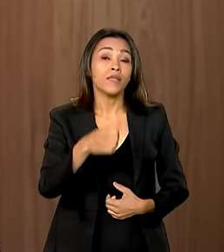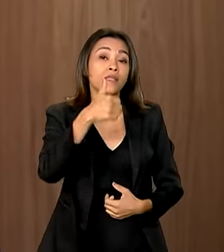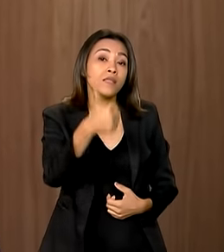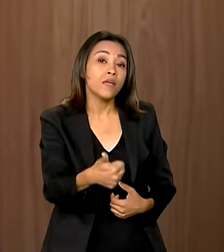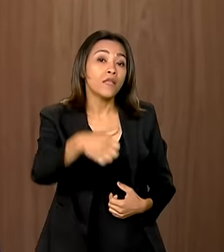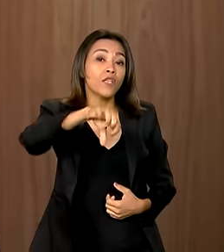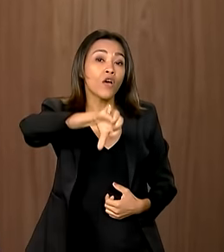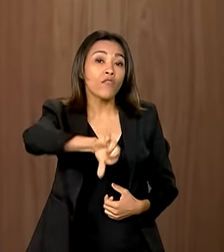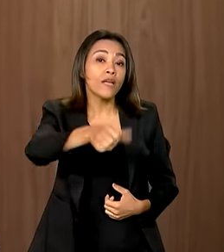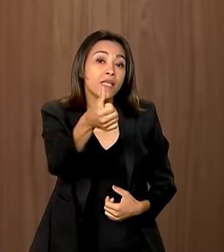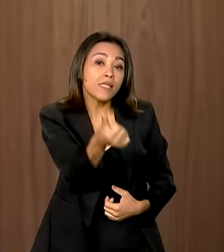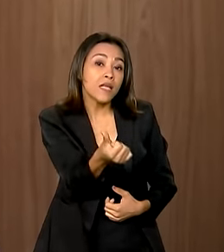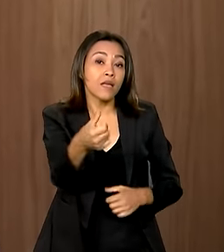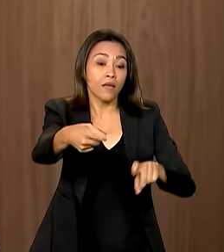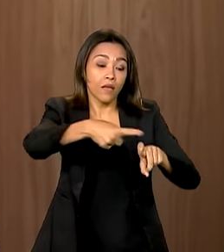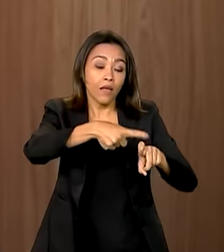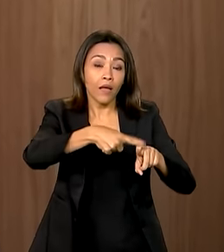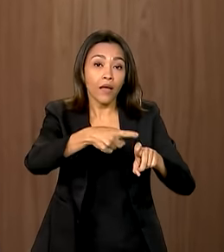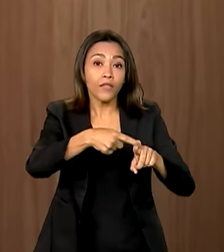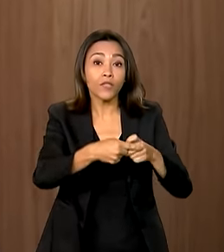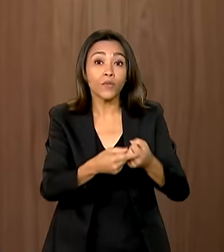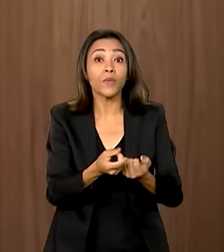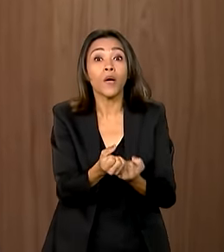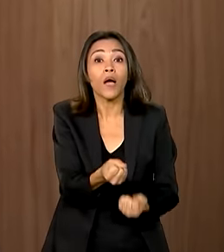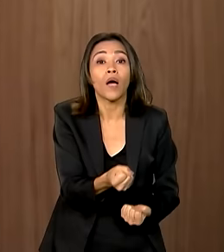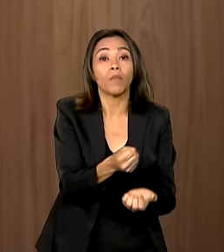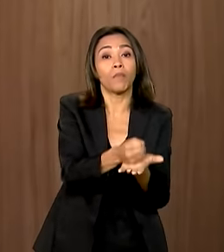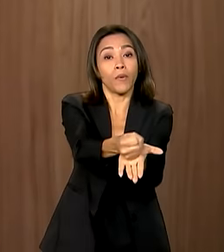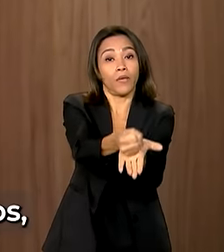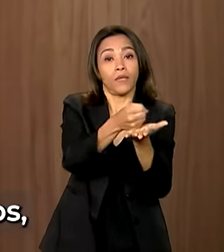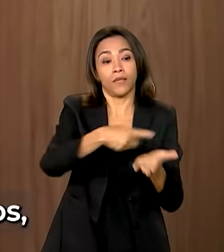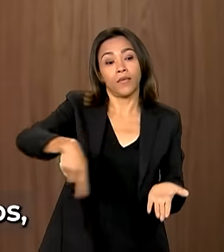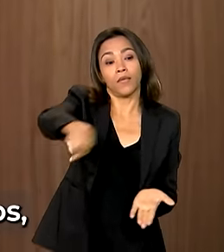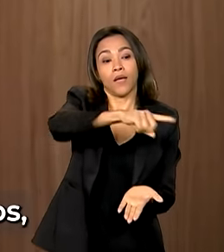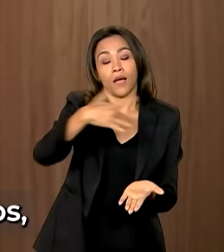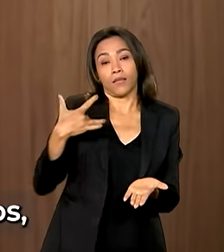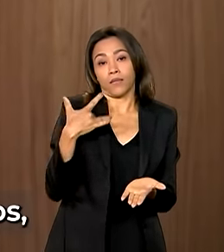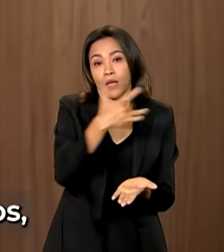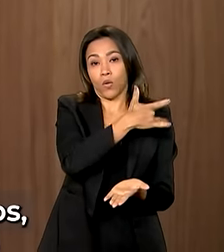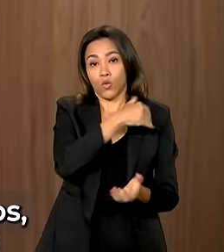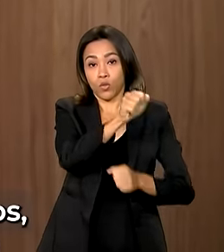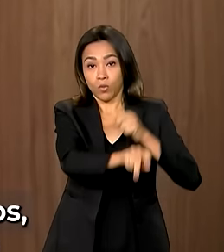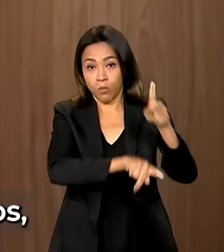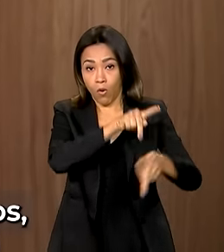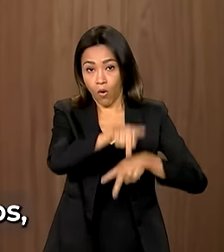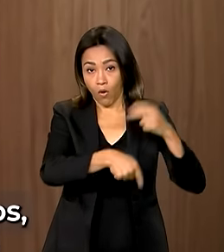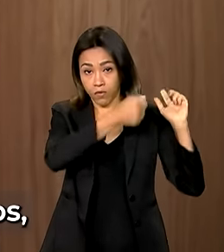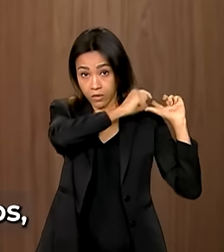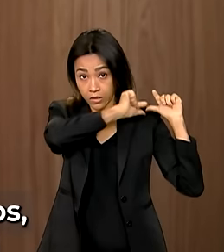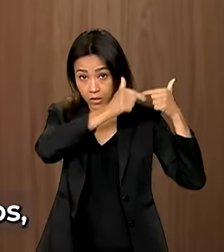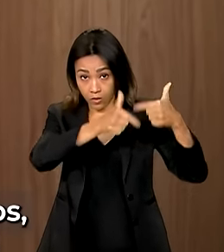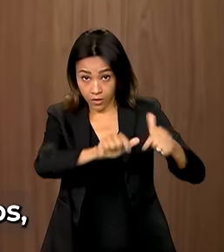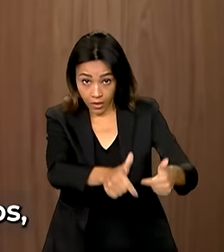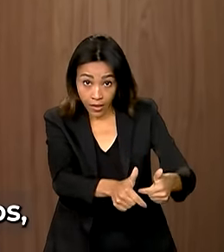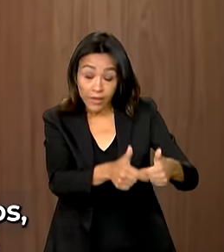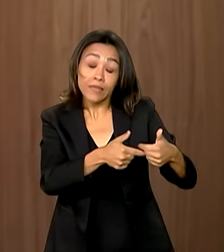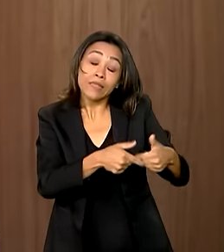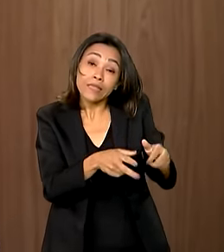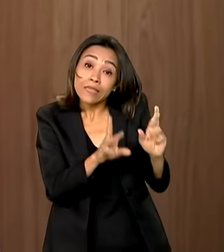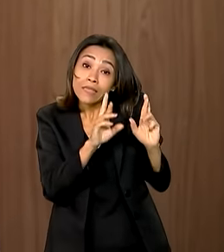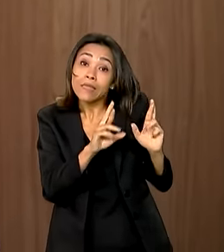médicos, prestando assistência à saúde para os povos tradicionais, com a expectativa de